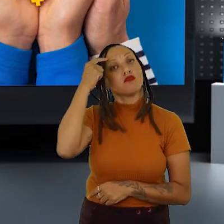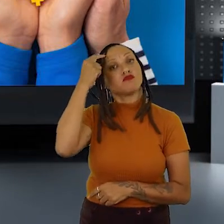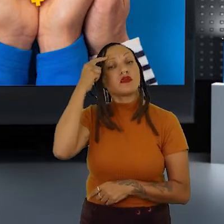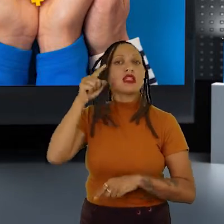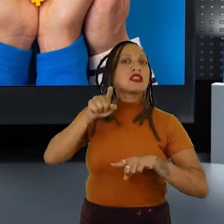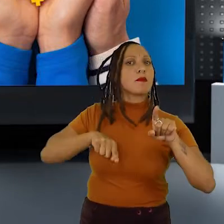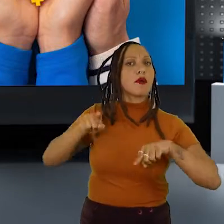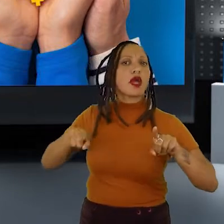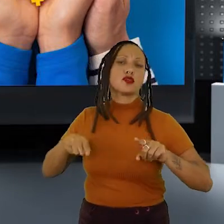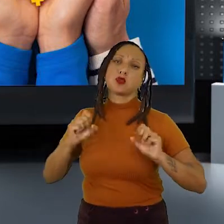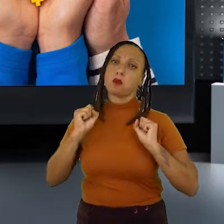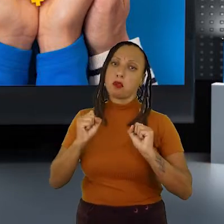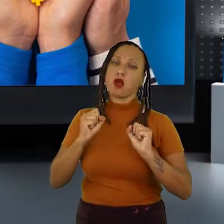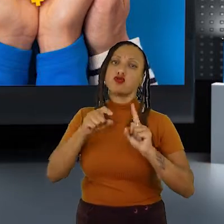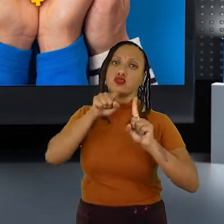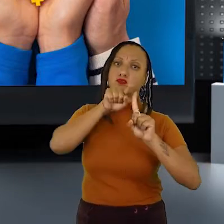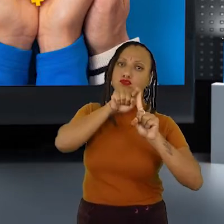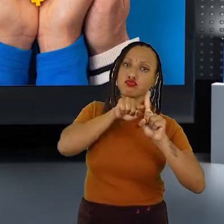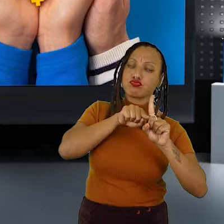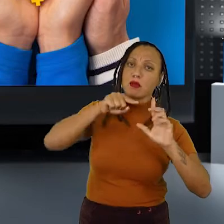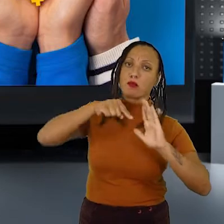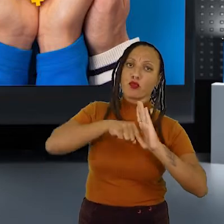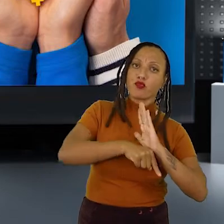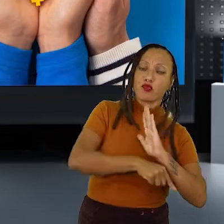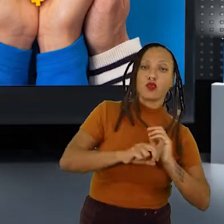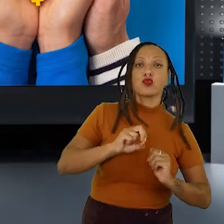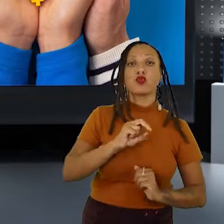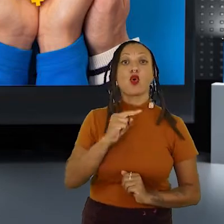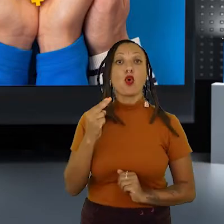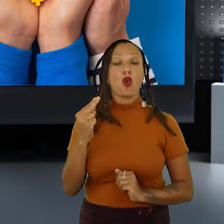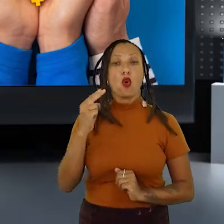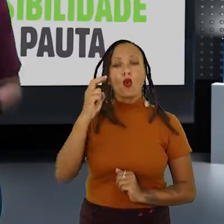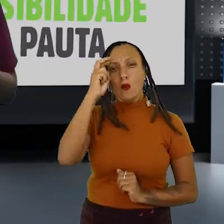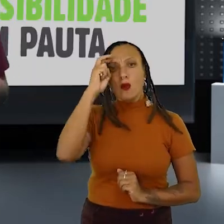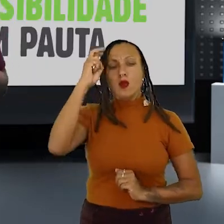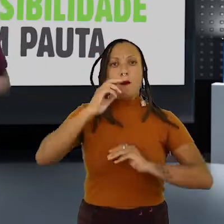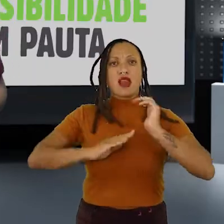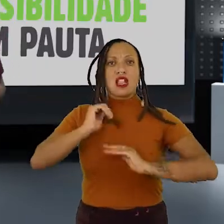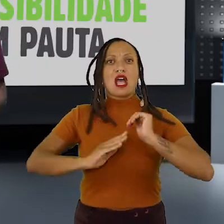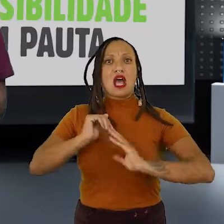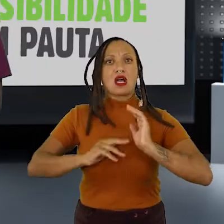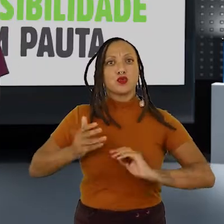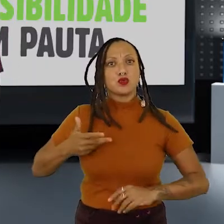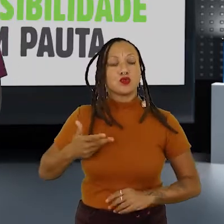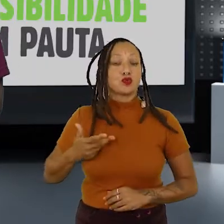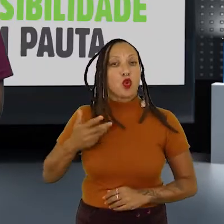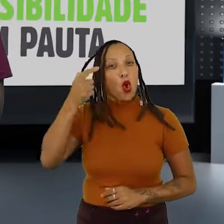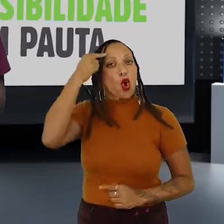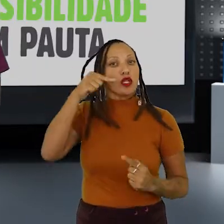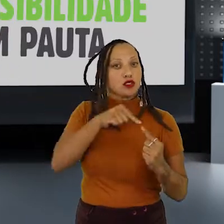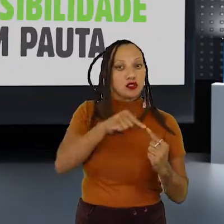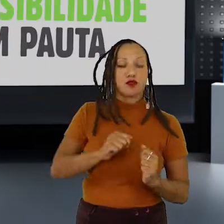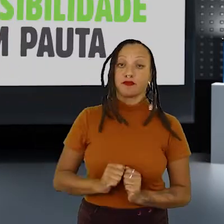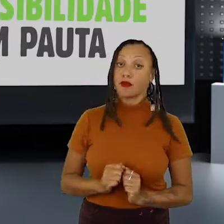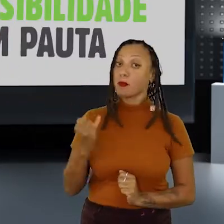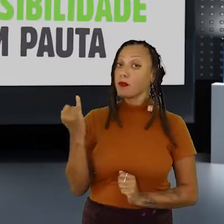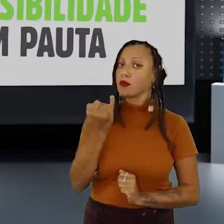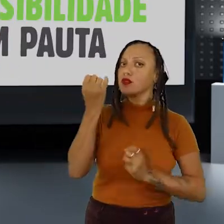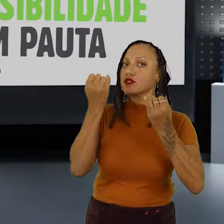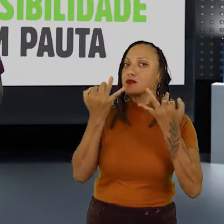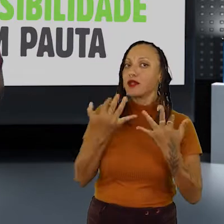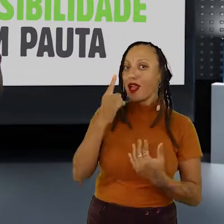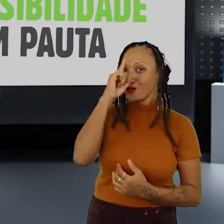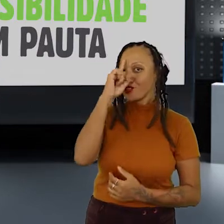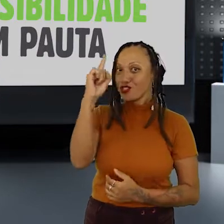tendo desde variações profundas a casos com altas habilidades cognitivas. É muito importante falar desse dia para a gente divulgar